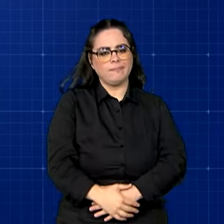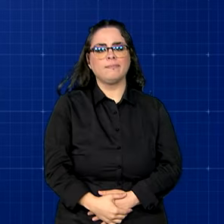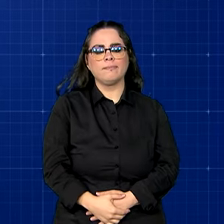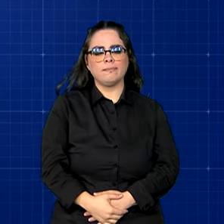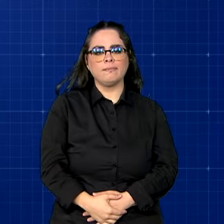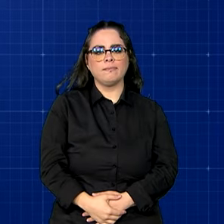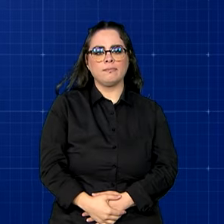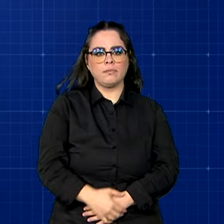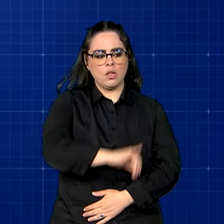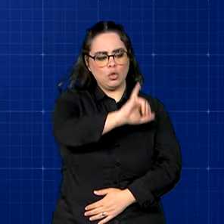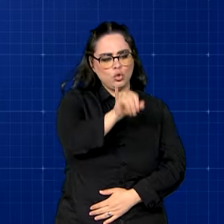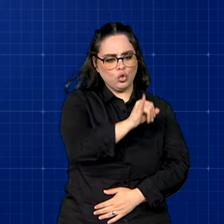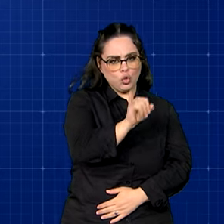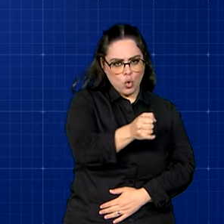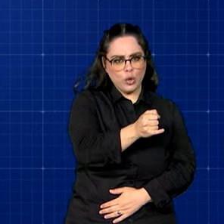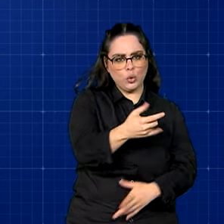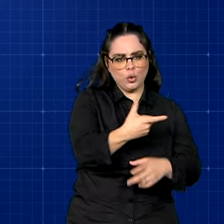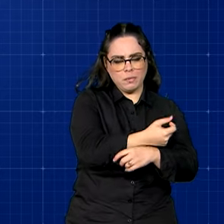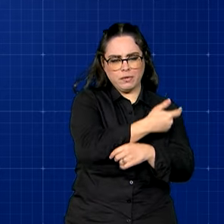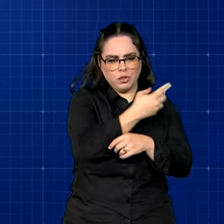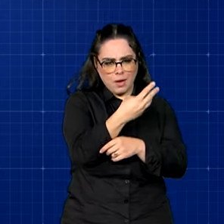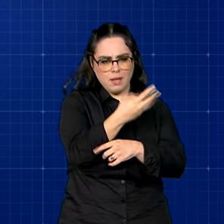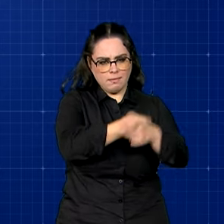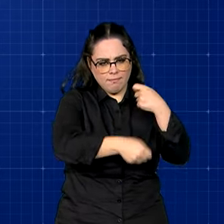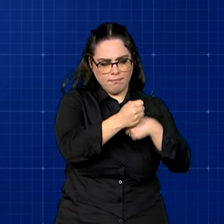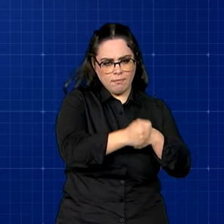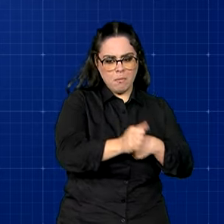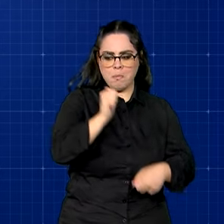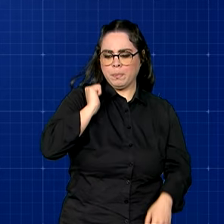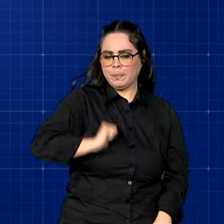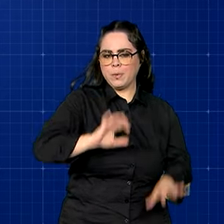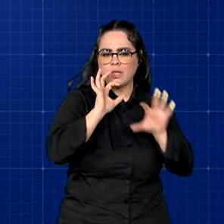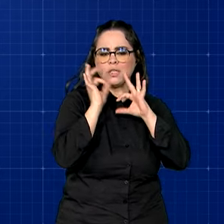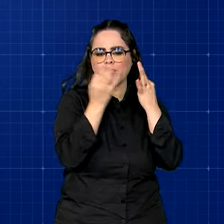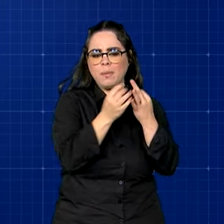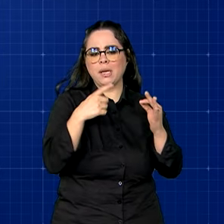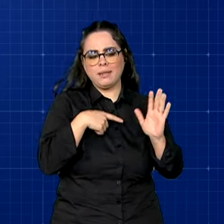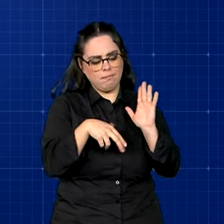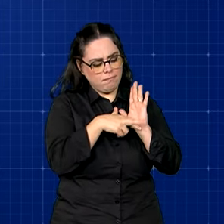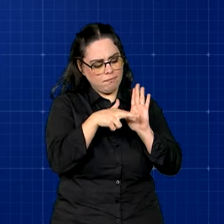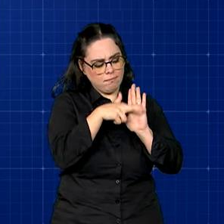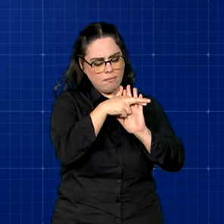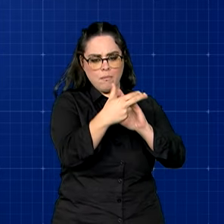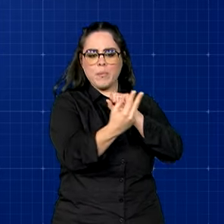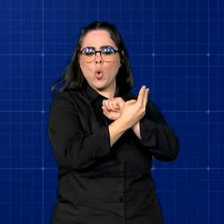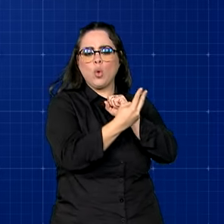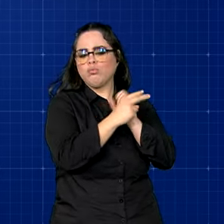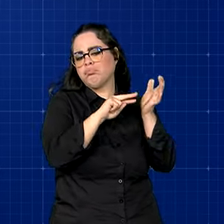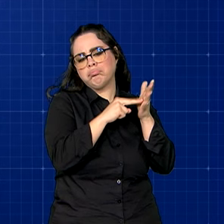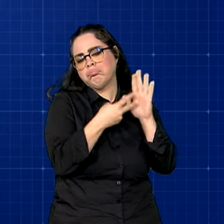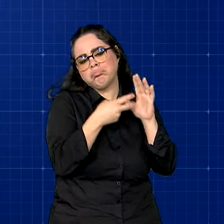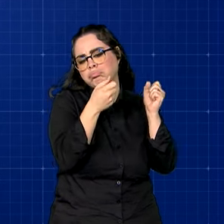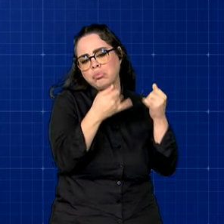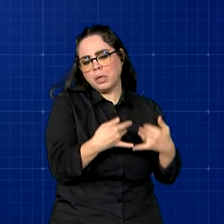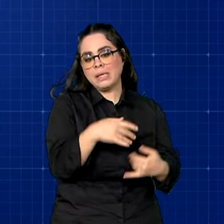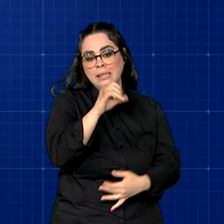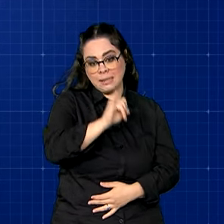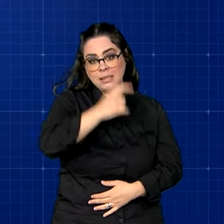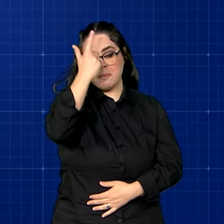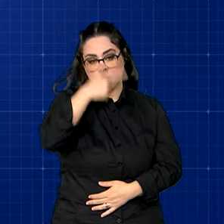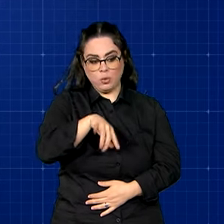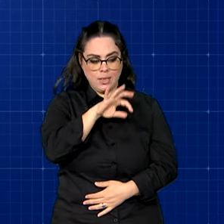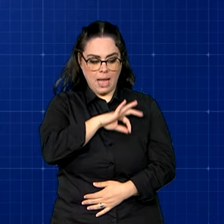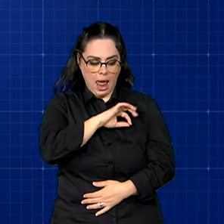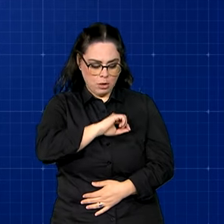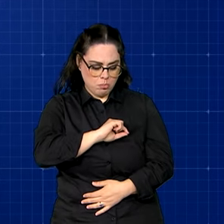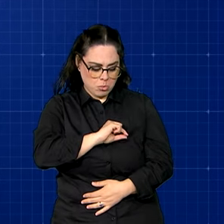Desde junho de 2023, o Bolsa Família conta com a chamada regra de proteção. Ela diz que se o beneficiário